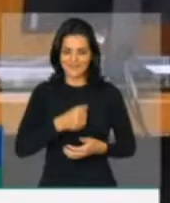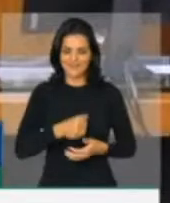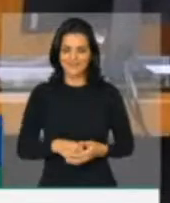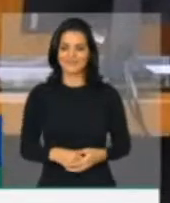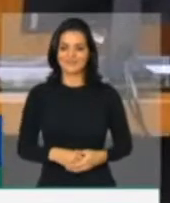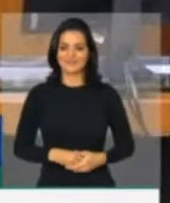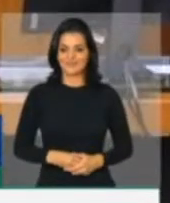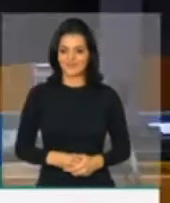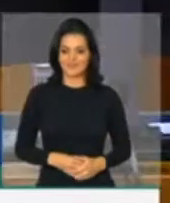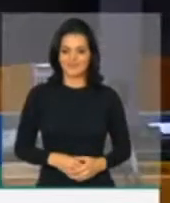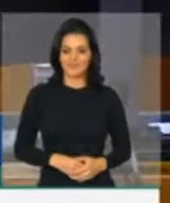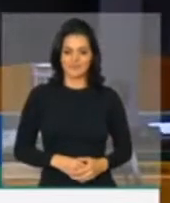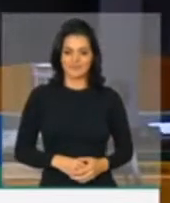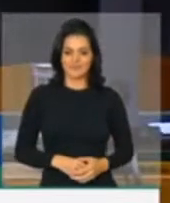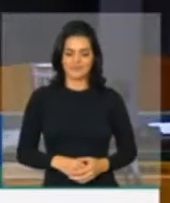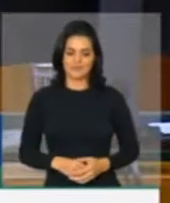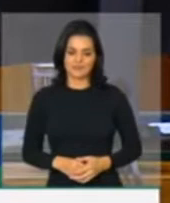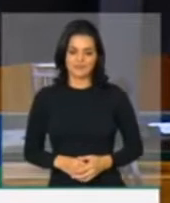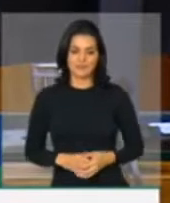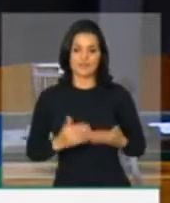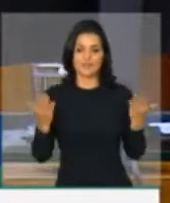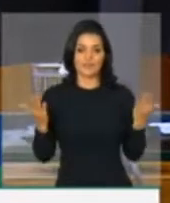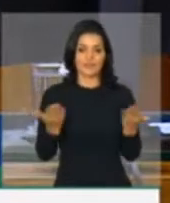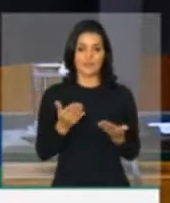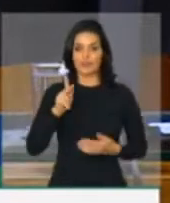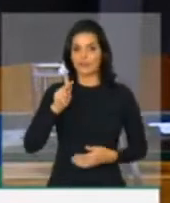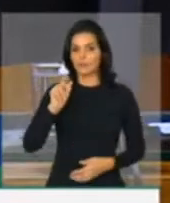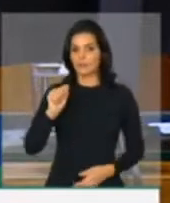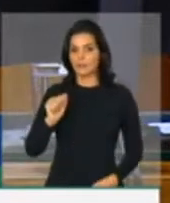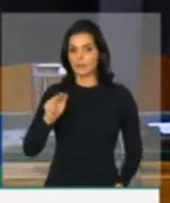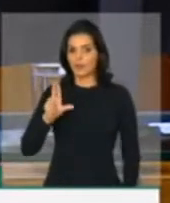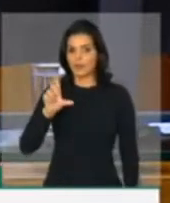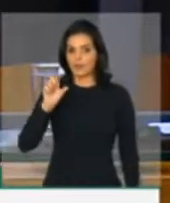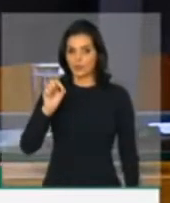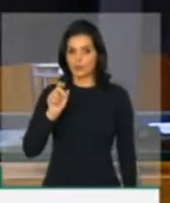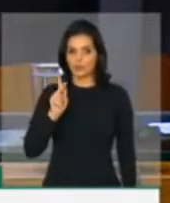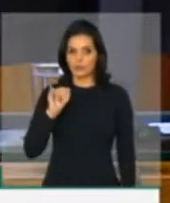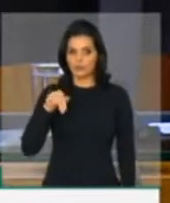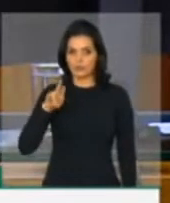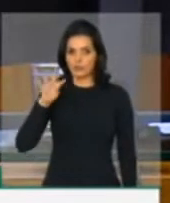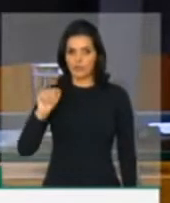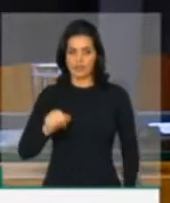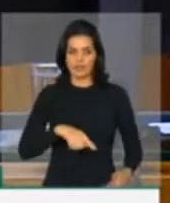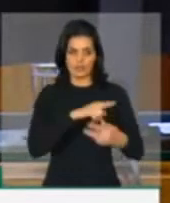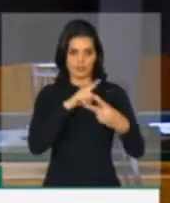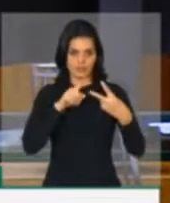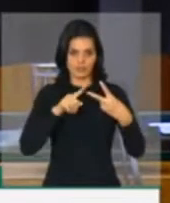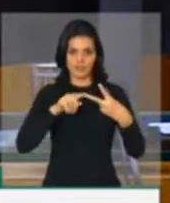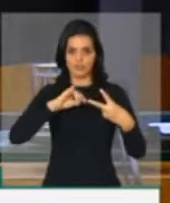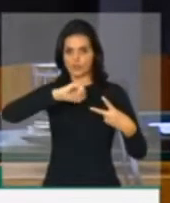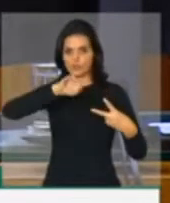Com a palavra, o deputado Paulo Pimenta, e em seguida, José Hildo Ramos.